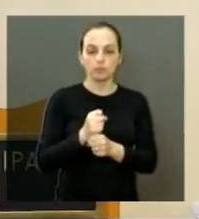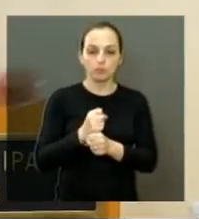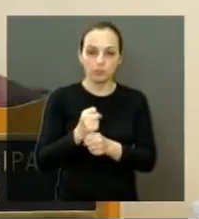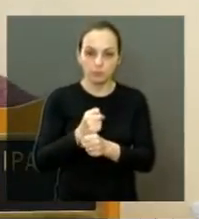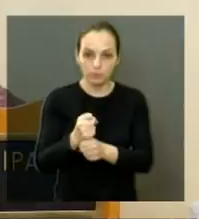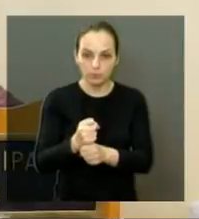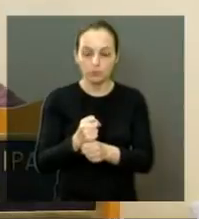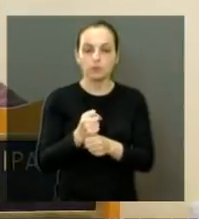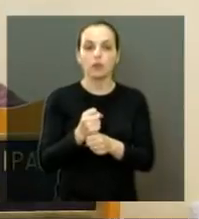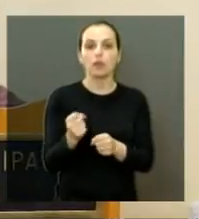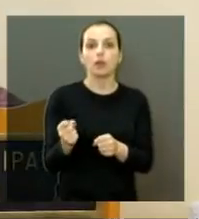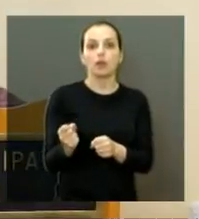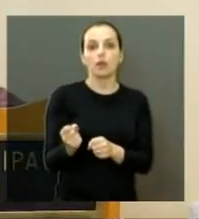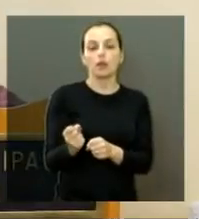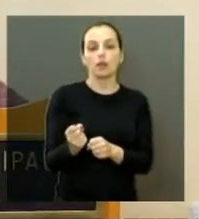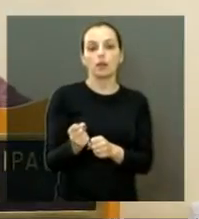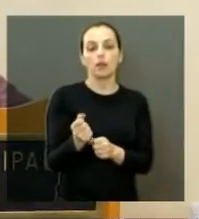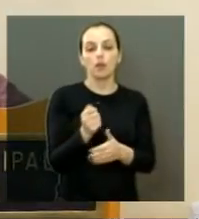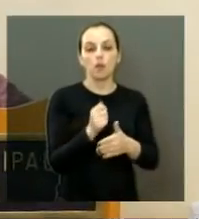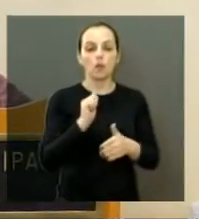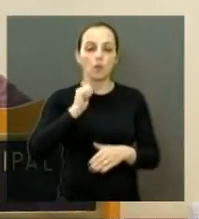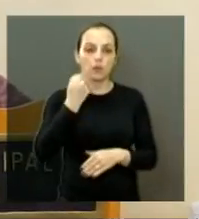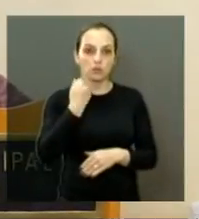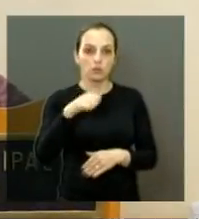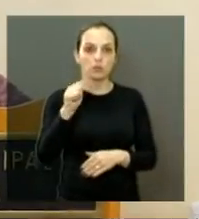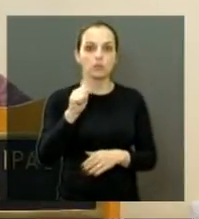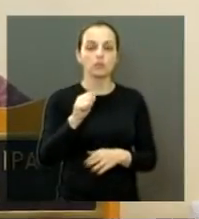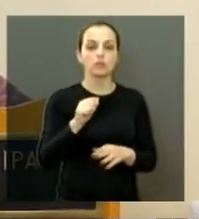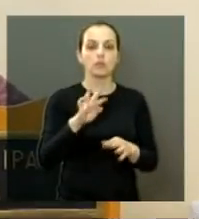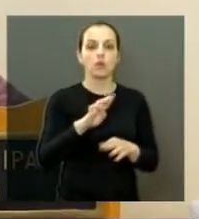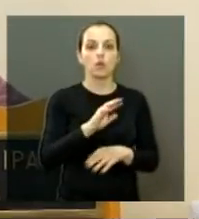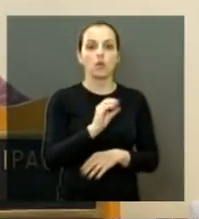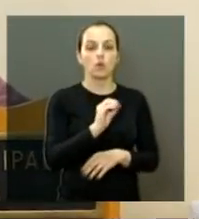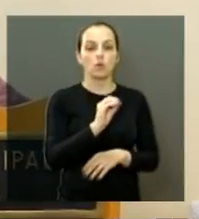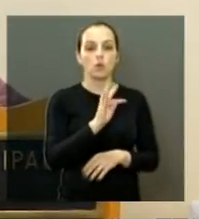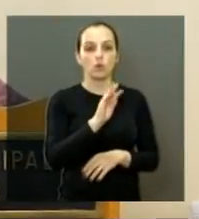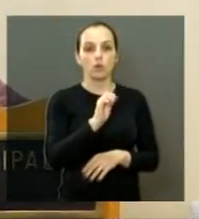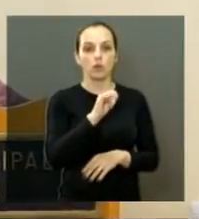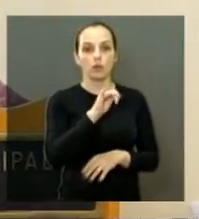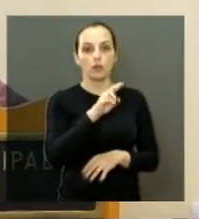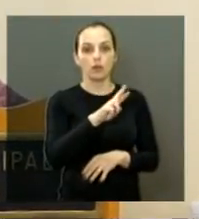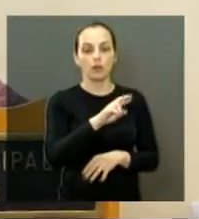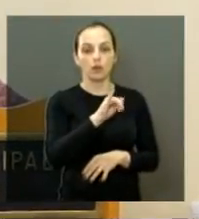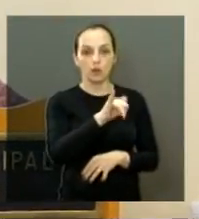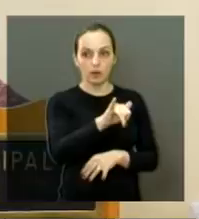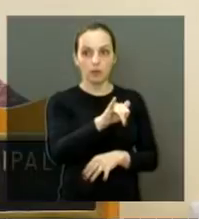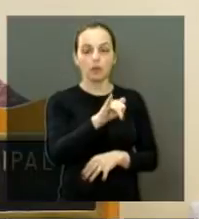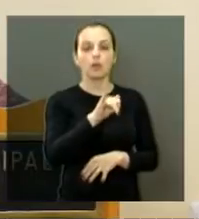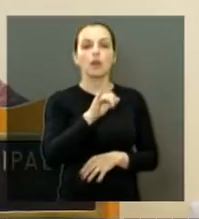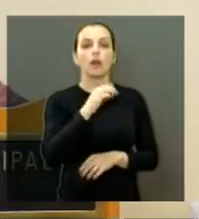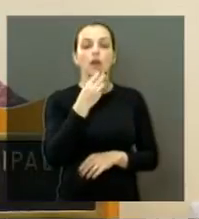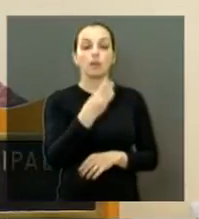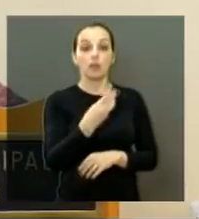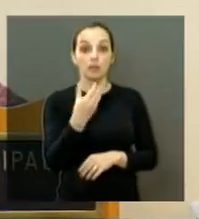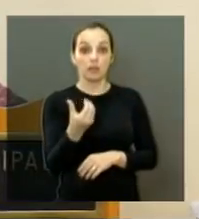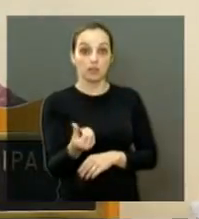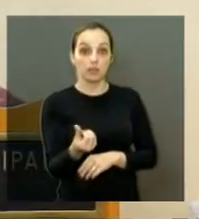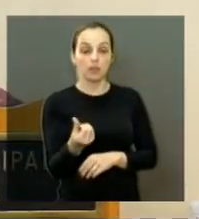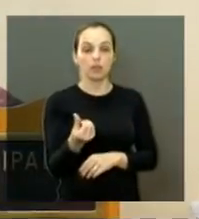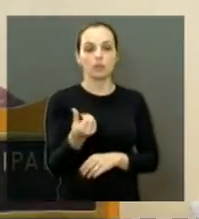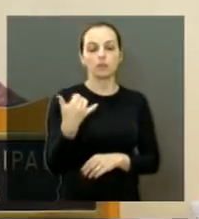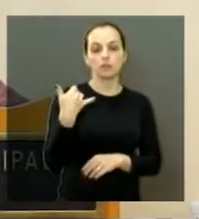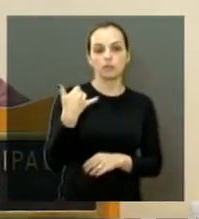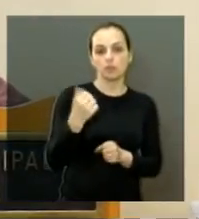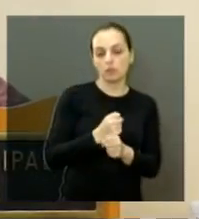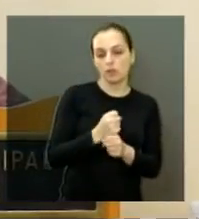Era membro do quadro associativo do Rotary Club Oeste há 36 anos. De lá, foi presidente por